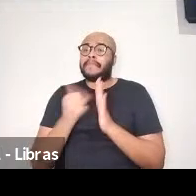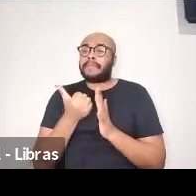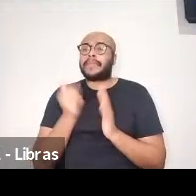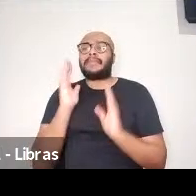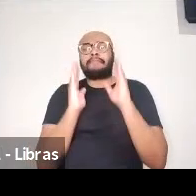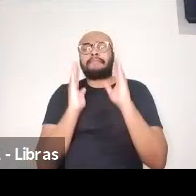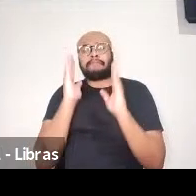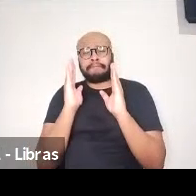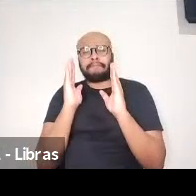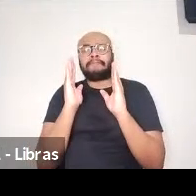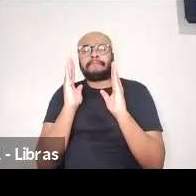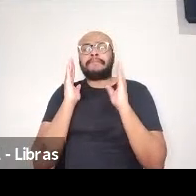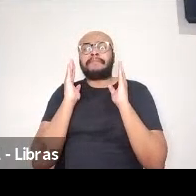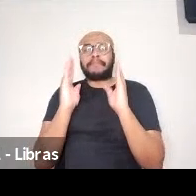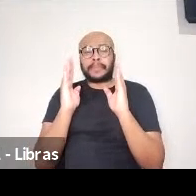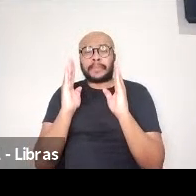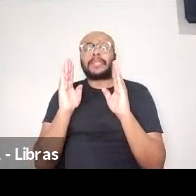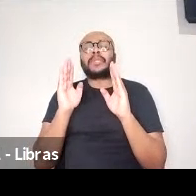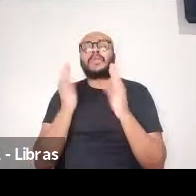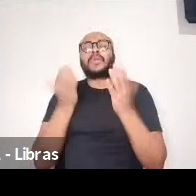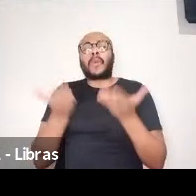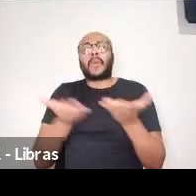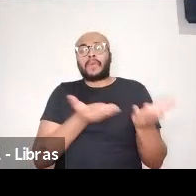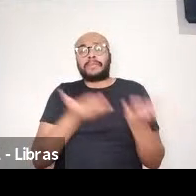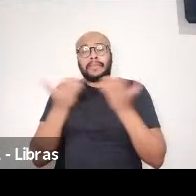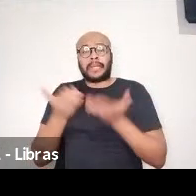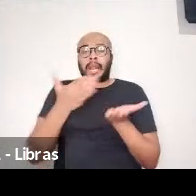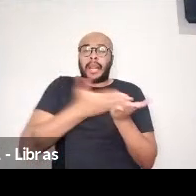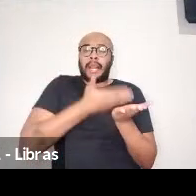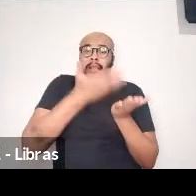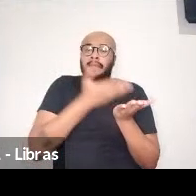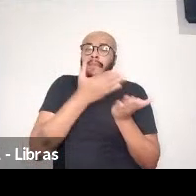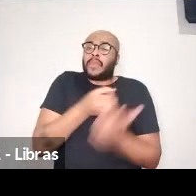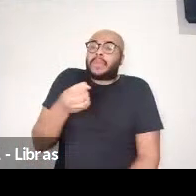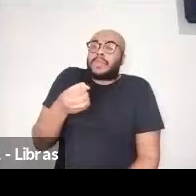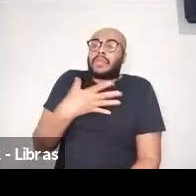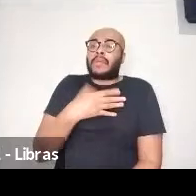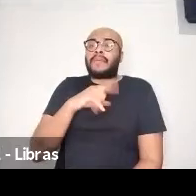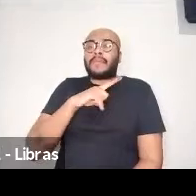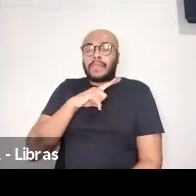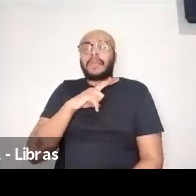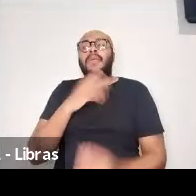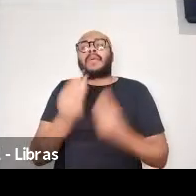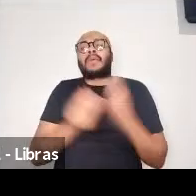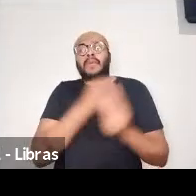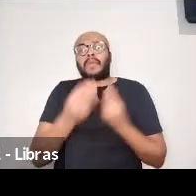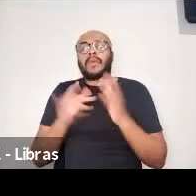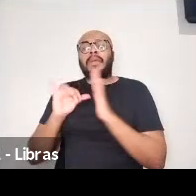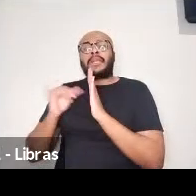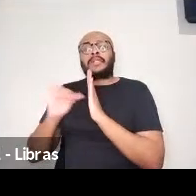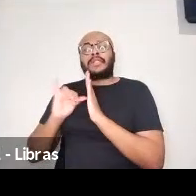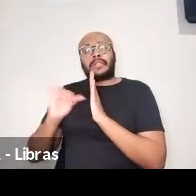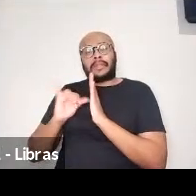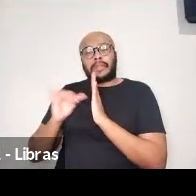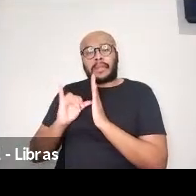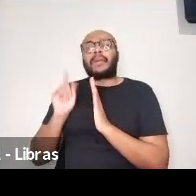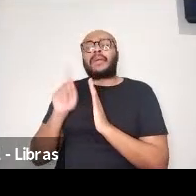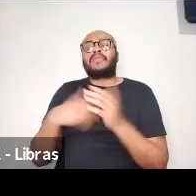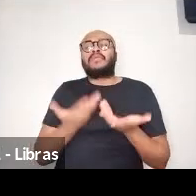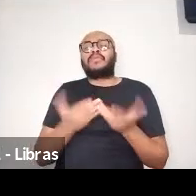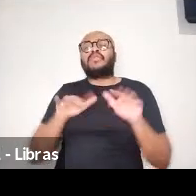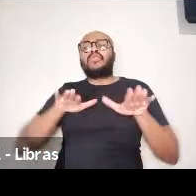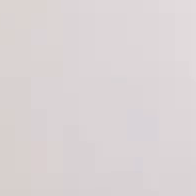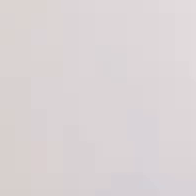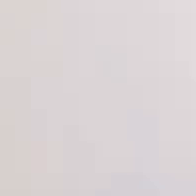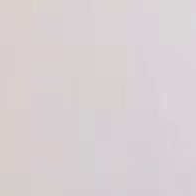de, é, chamadas de livros novos, é, a partir do edital, é, de convocação dos